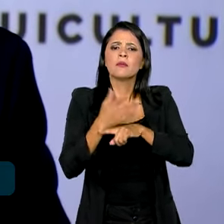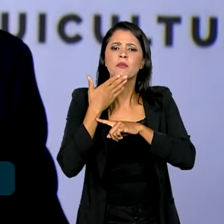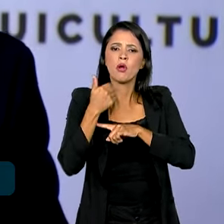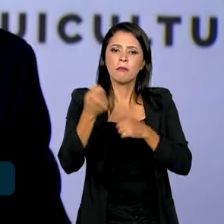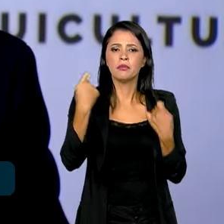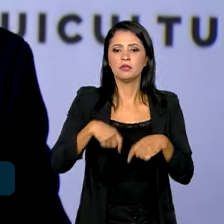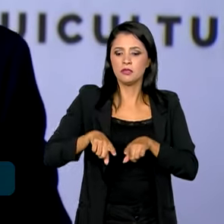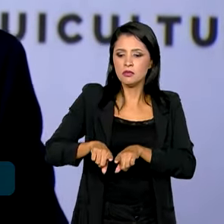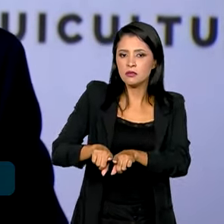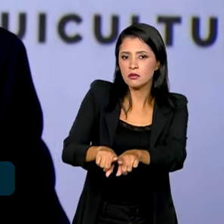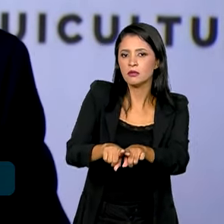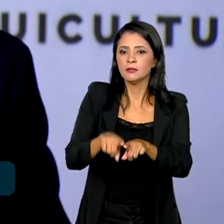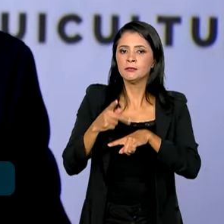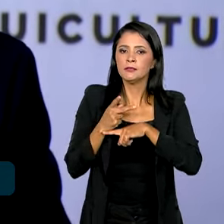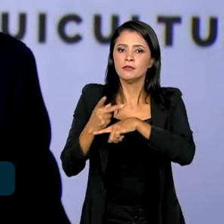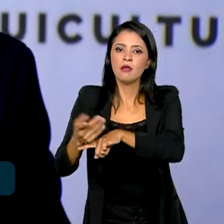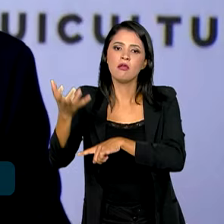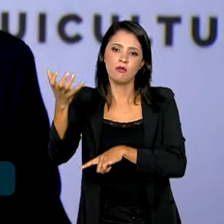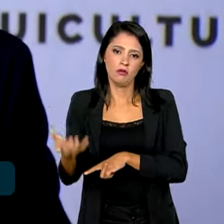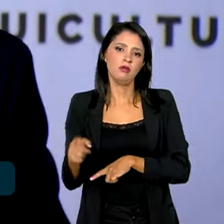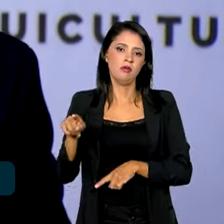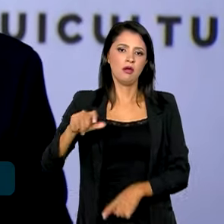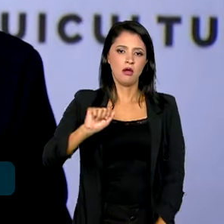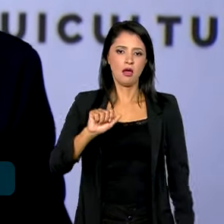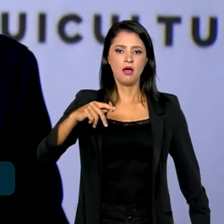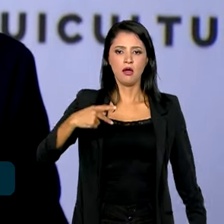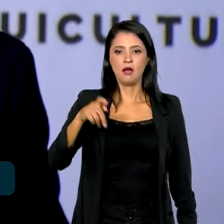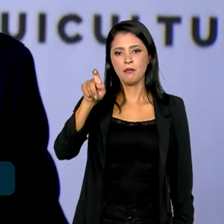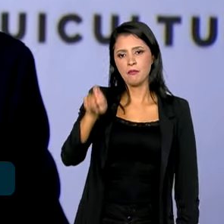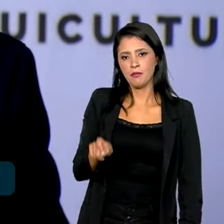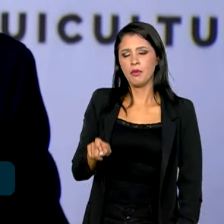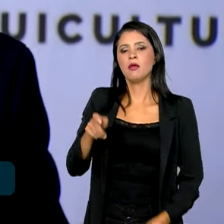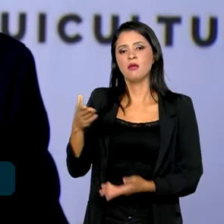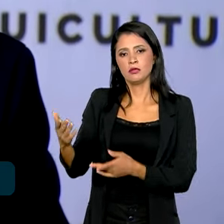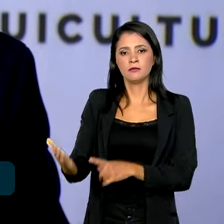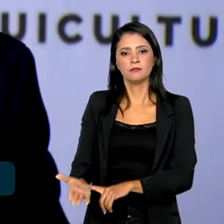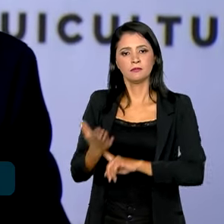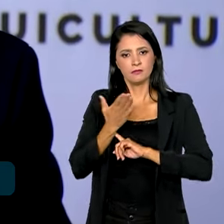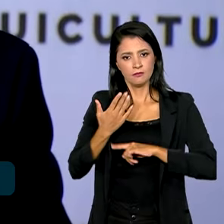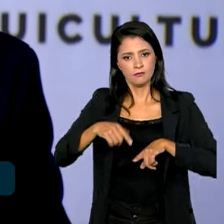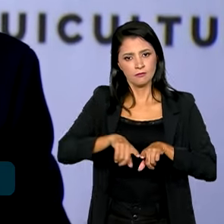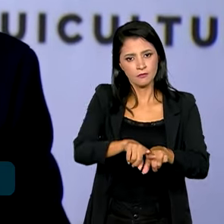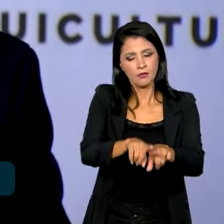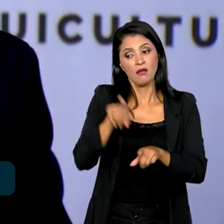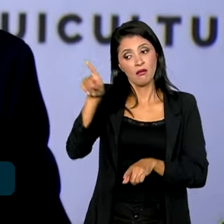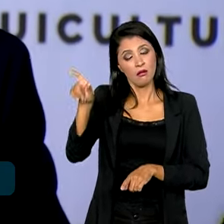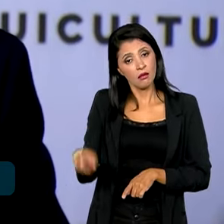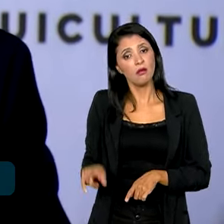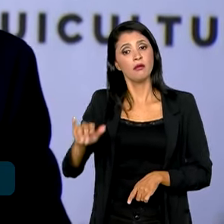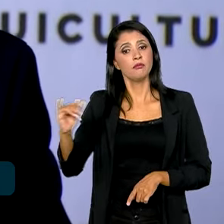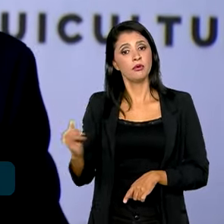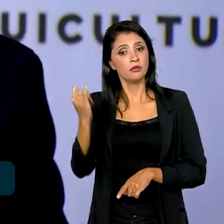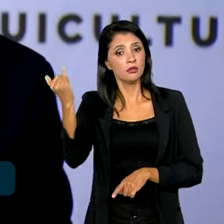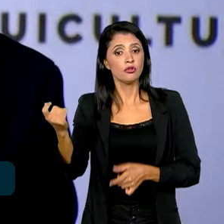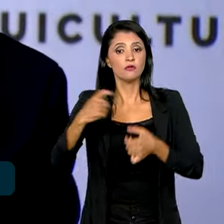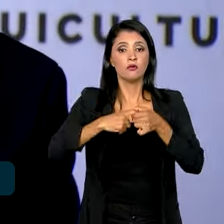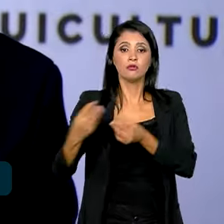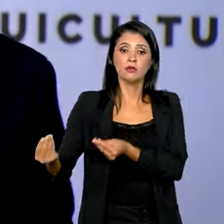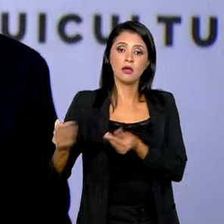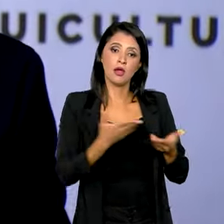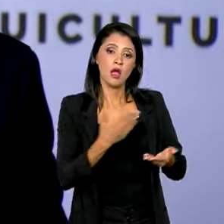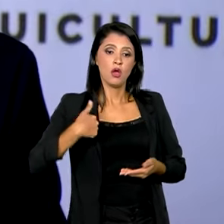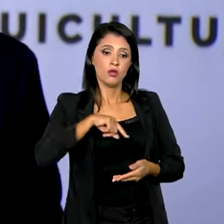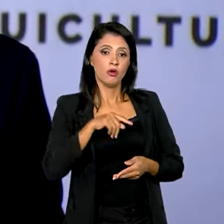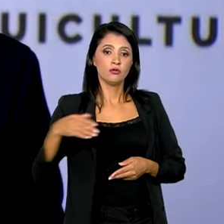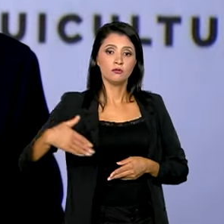E eu queria muito a parceria da Apex. Ela é muito importante na nossa estratégia de voltar a fornecer, por exemplo, o nosso